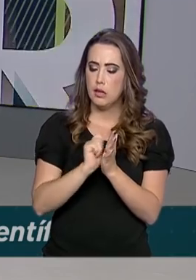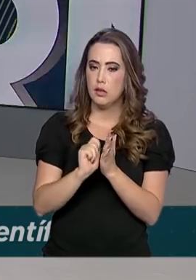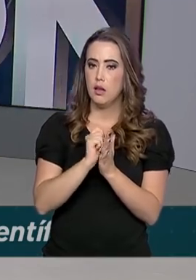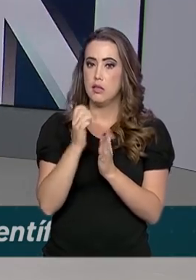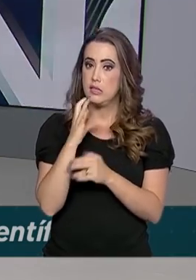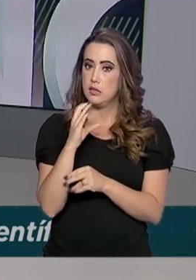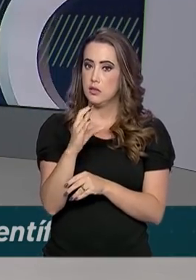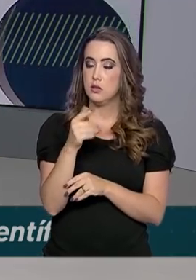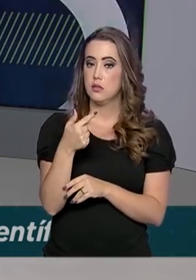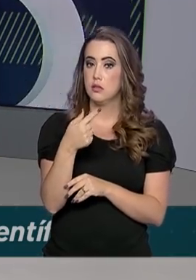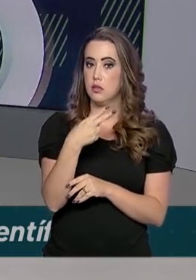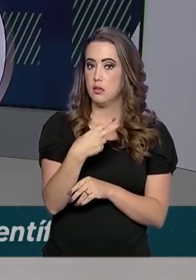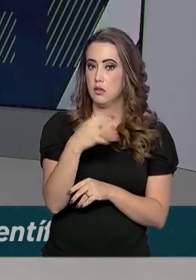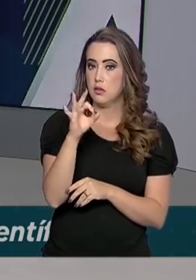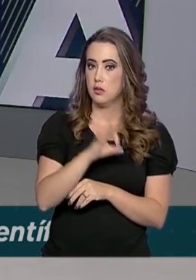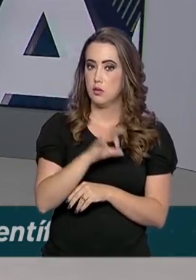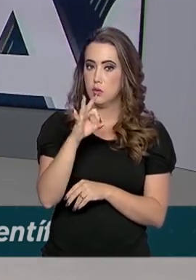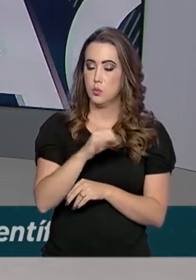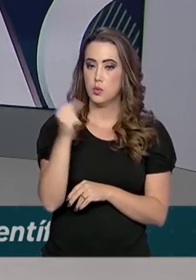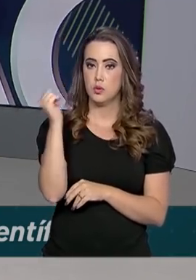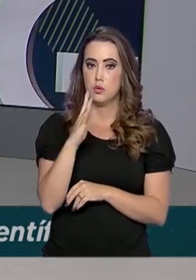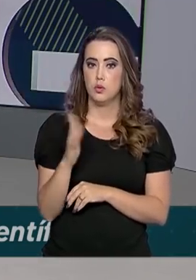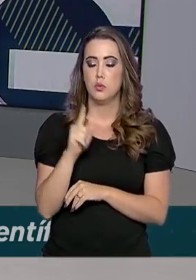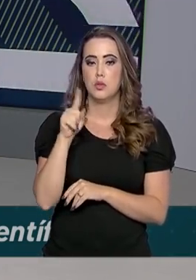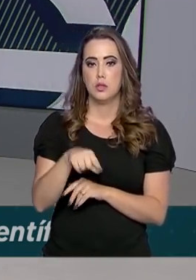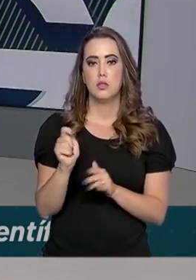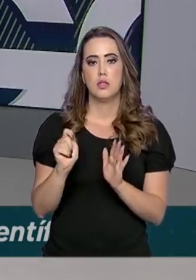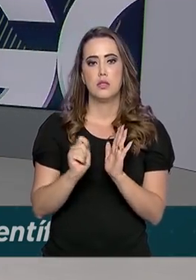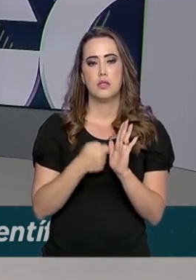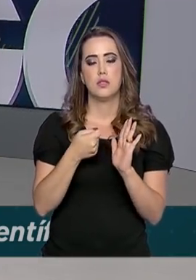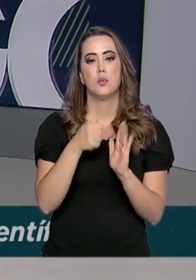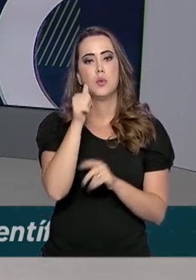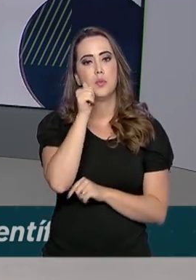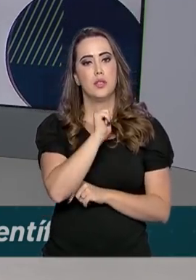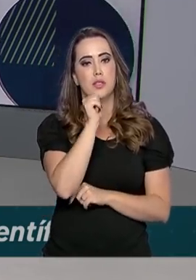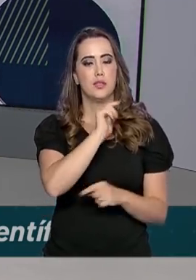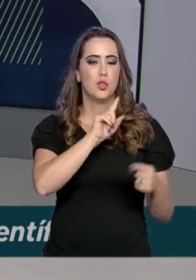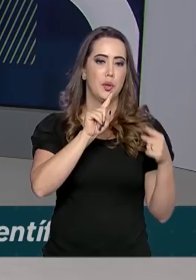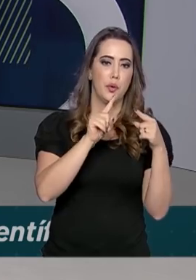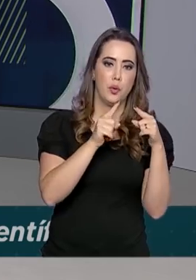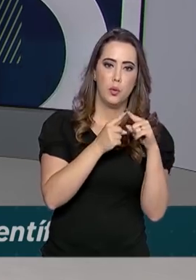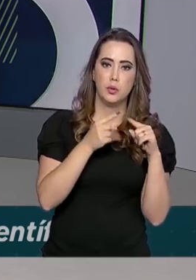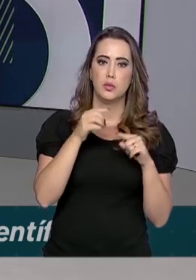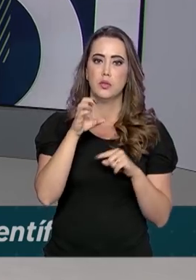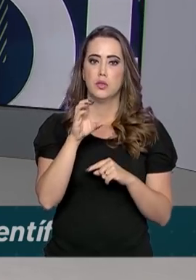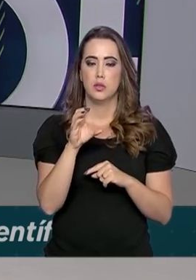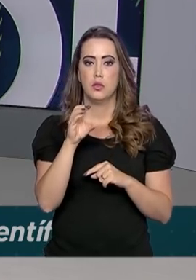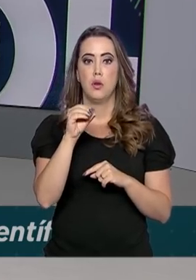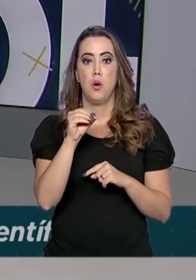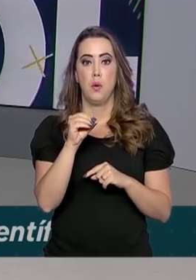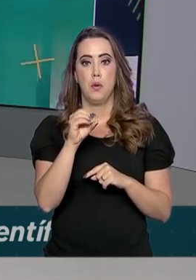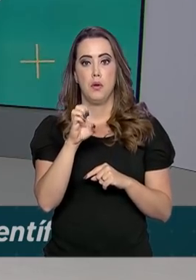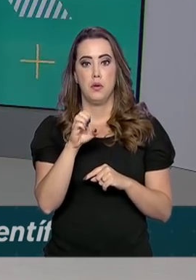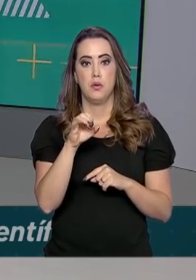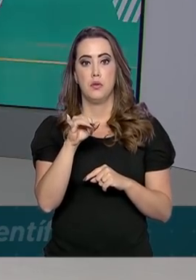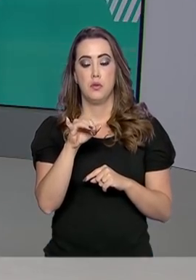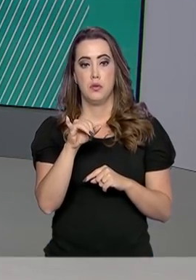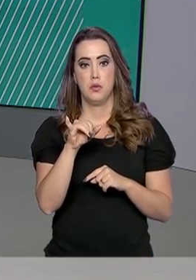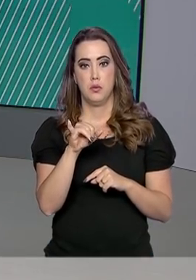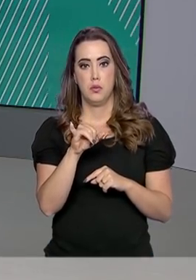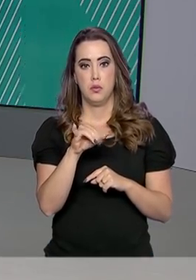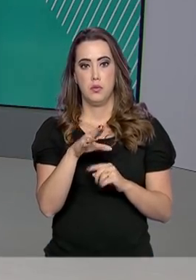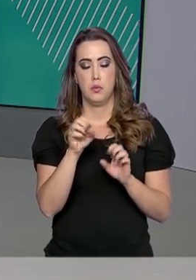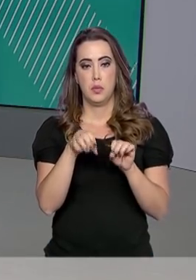72% dos materiais produzidos no Brasil são de autoria feminina, de acordo com a Organização dos Estados Ibero-Americanos